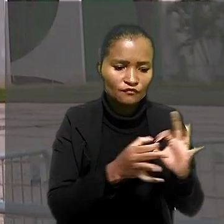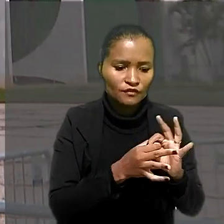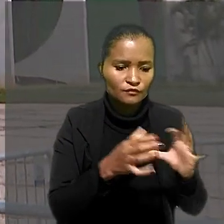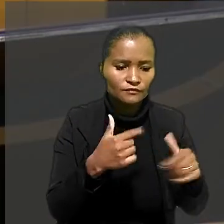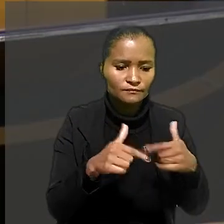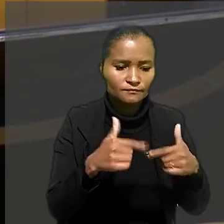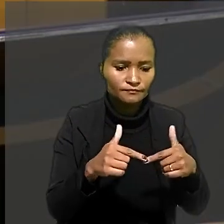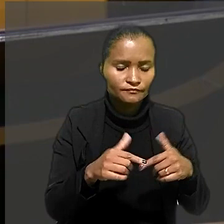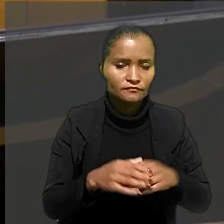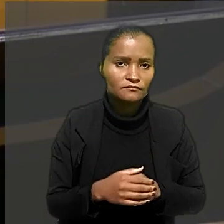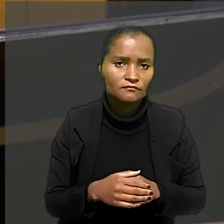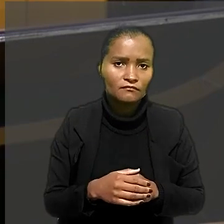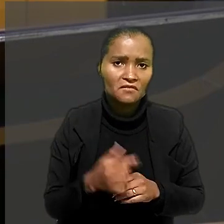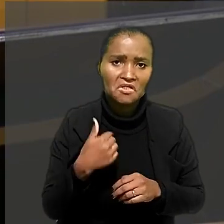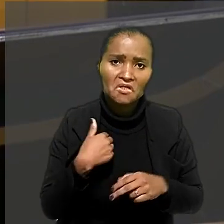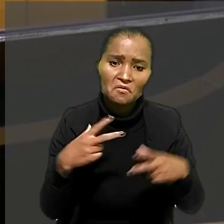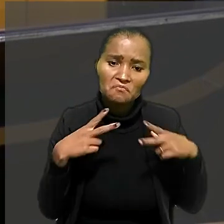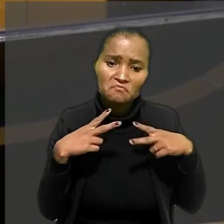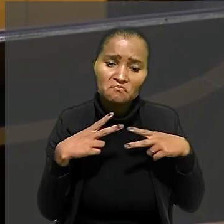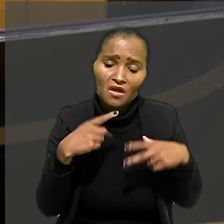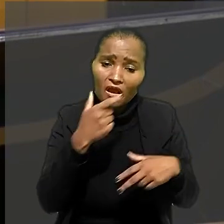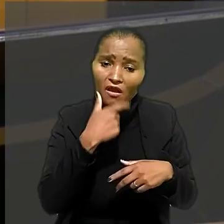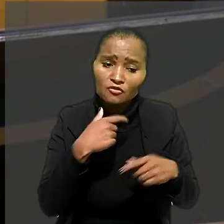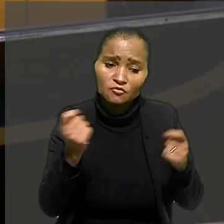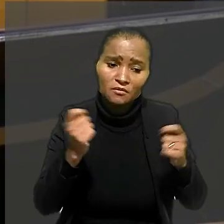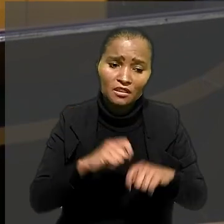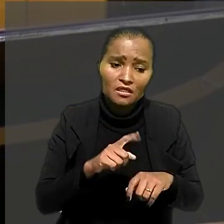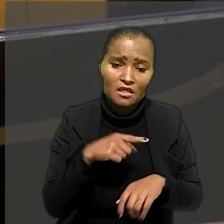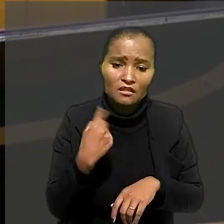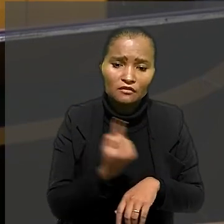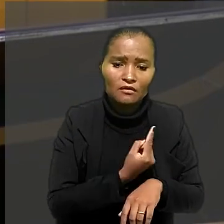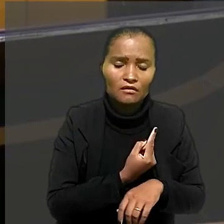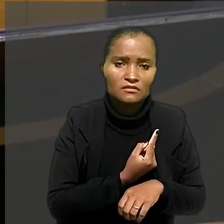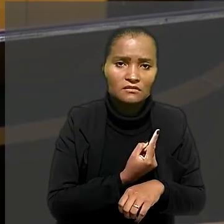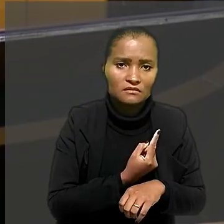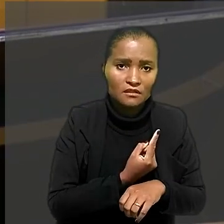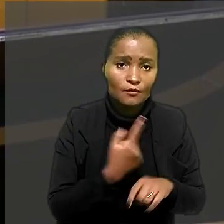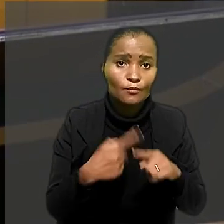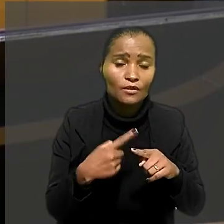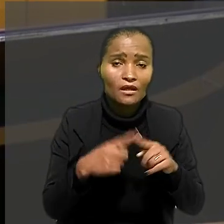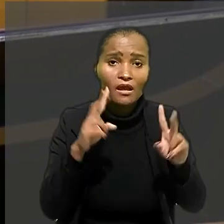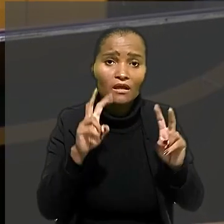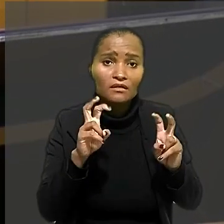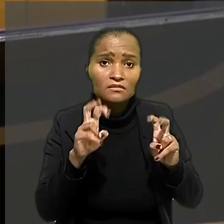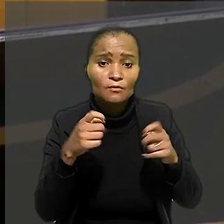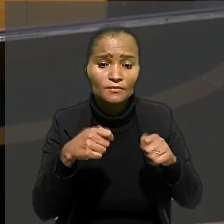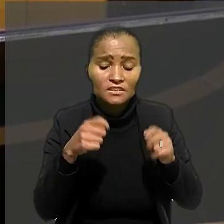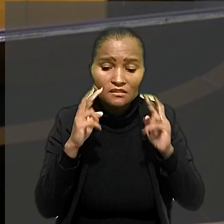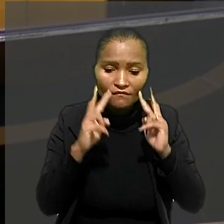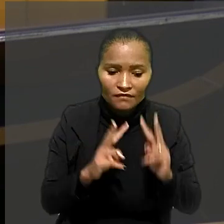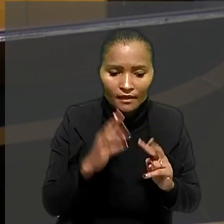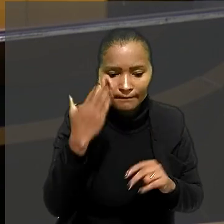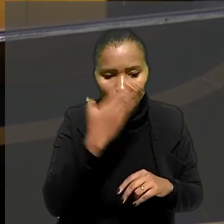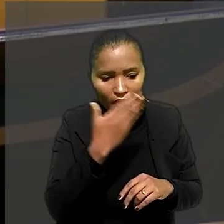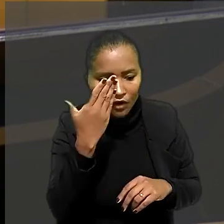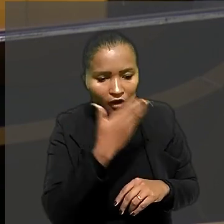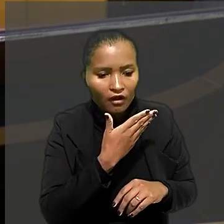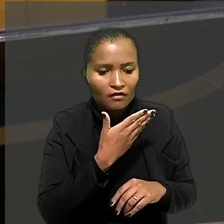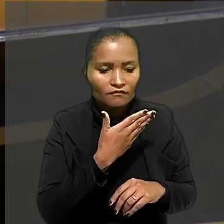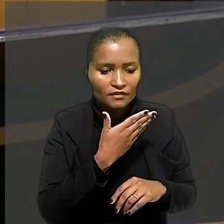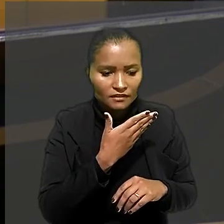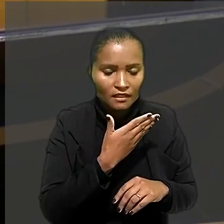trabalhista. Eu, particularmente, acho que a competência é nossa. Porque a questão vai ser examinar a prova entre